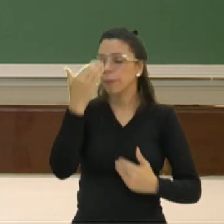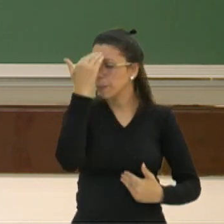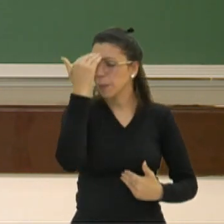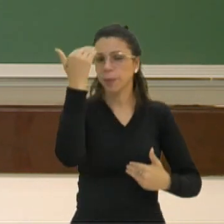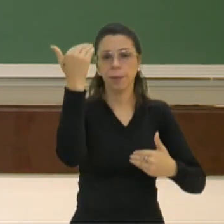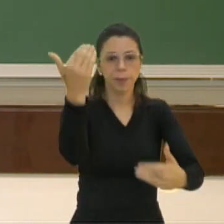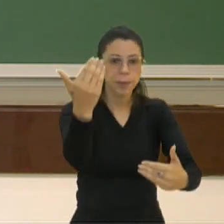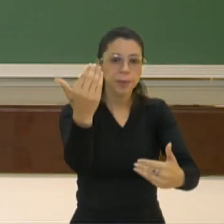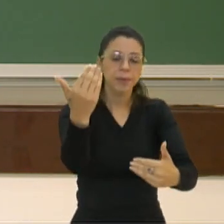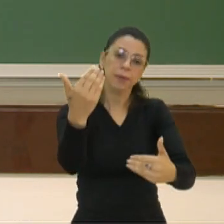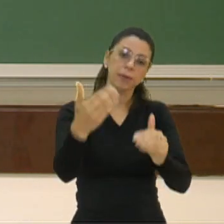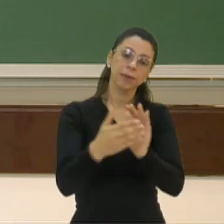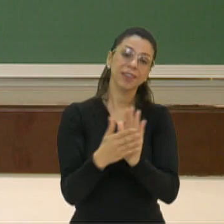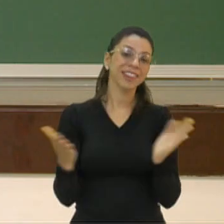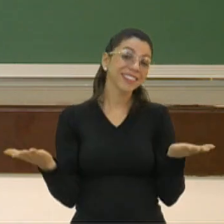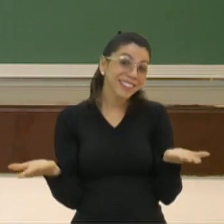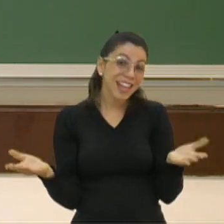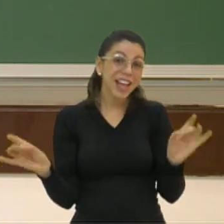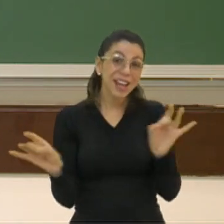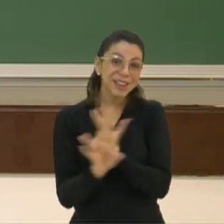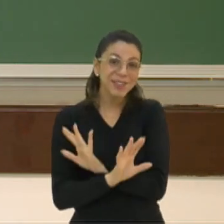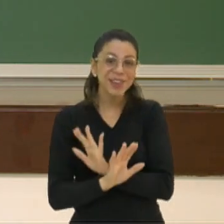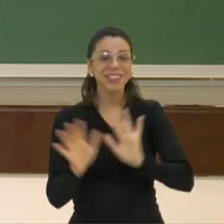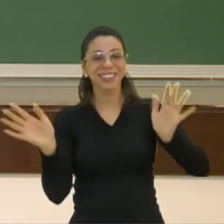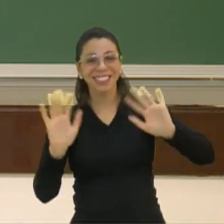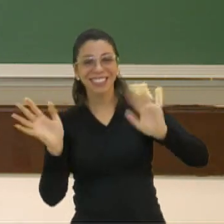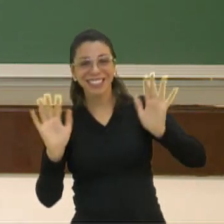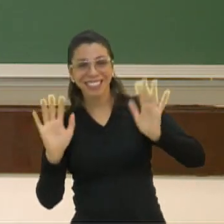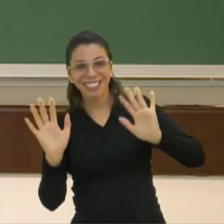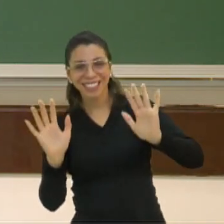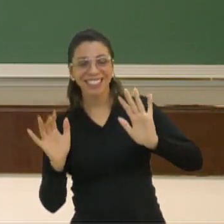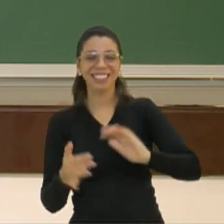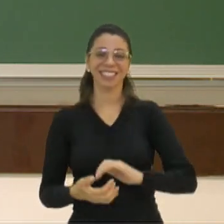obrigada. E por hoje é isso, pessoal. That's all, folks.